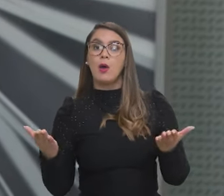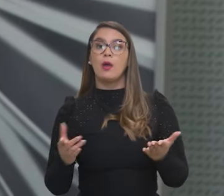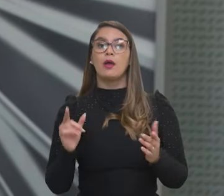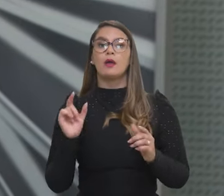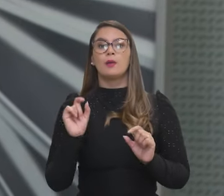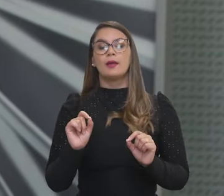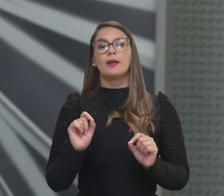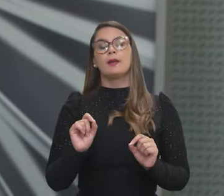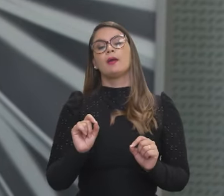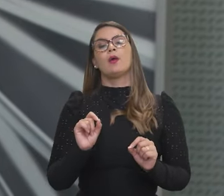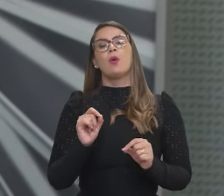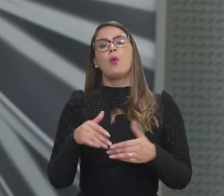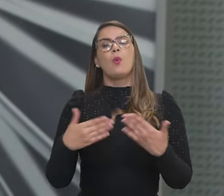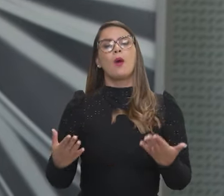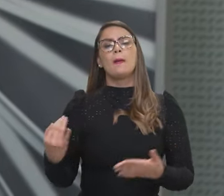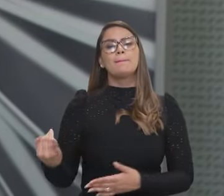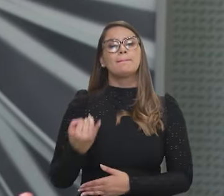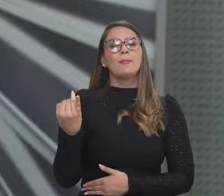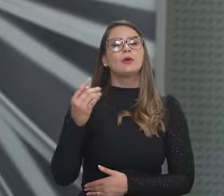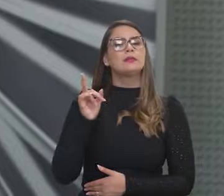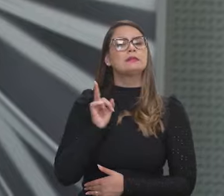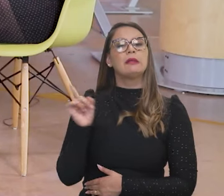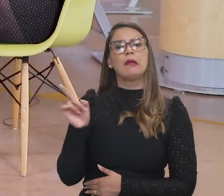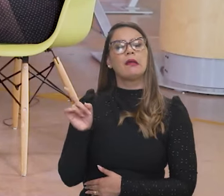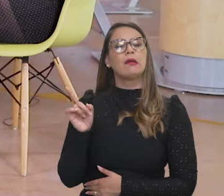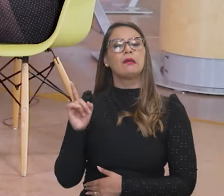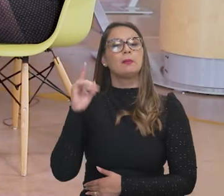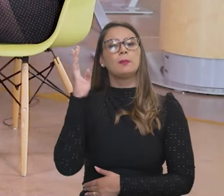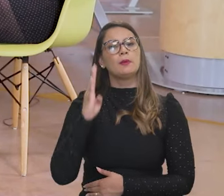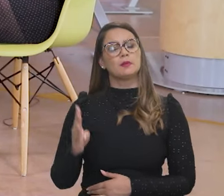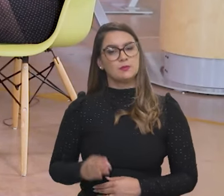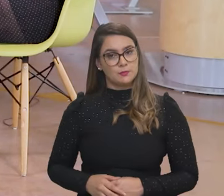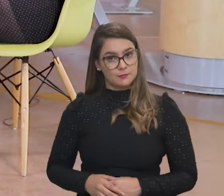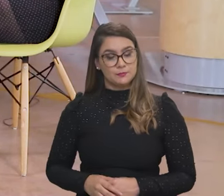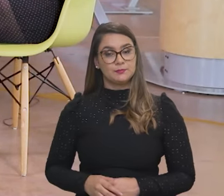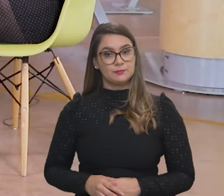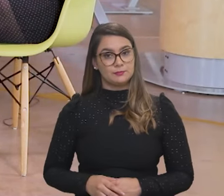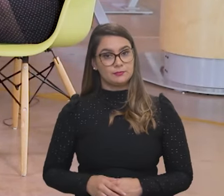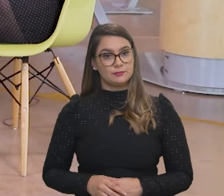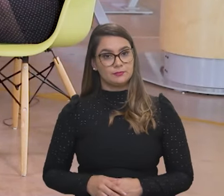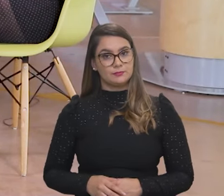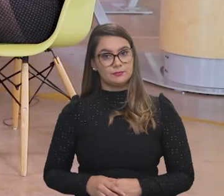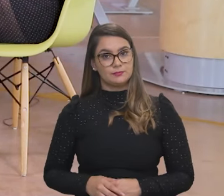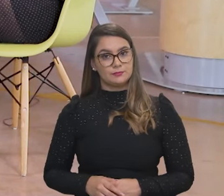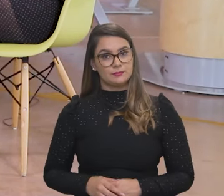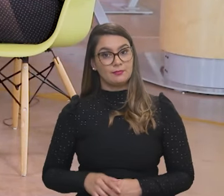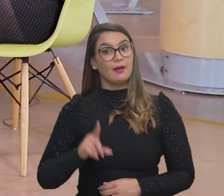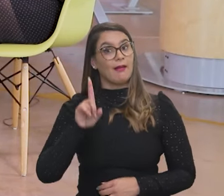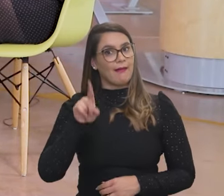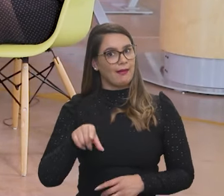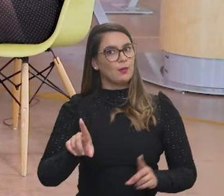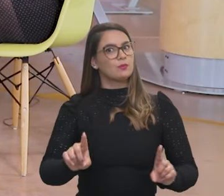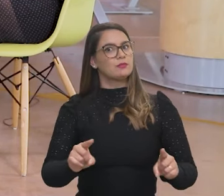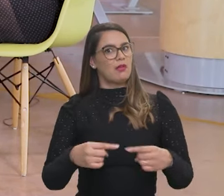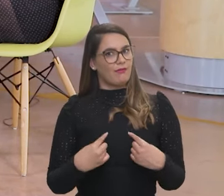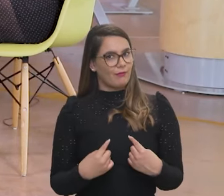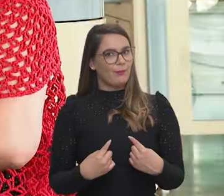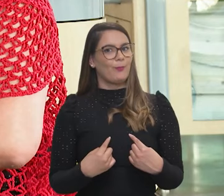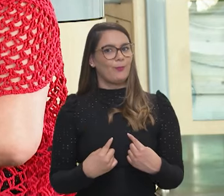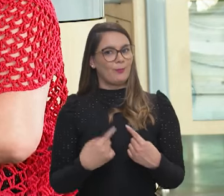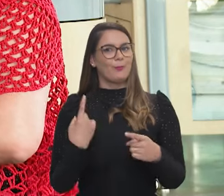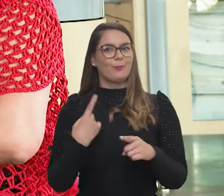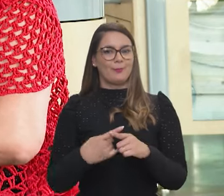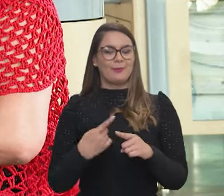curso no momento que é a Operação Antártica, né, qual que a importância dele para o Brasil? É um desafio